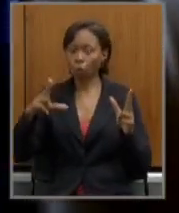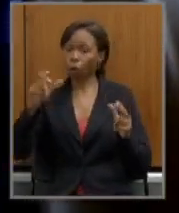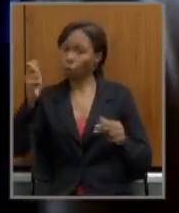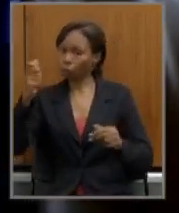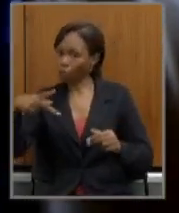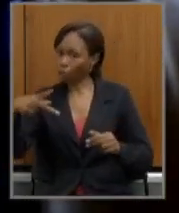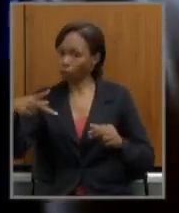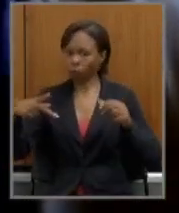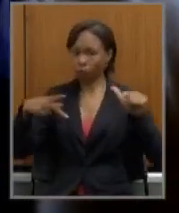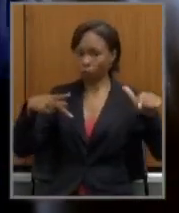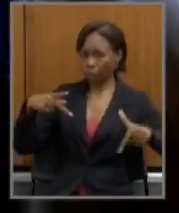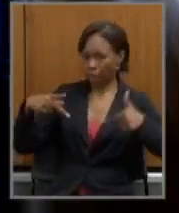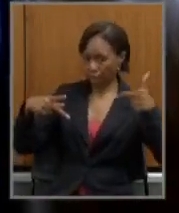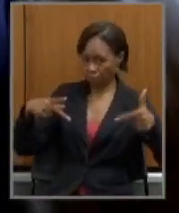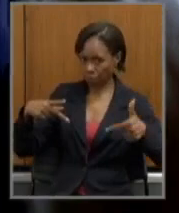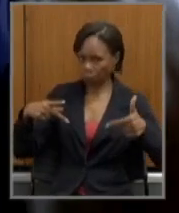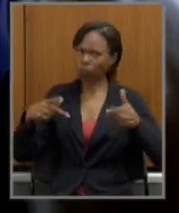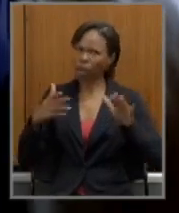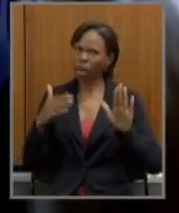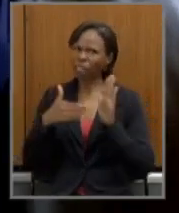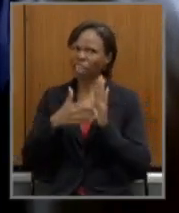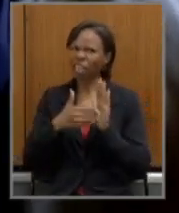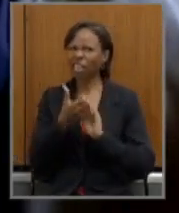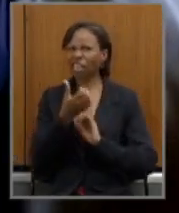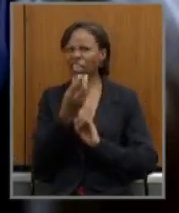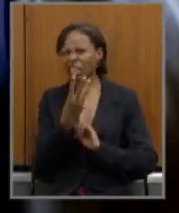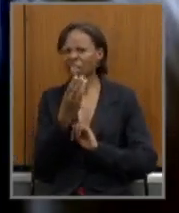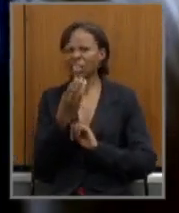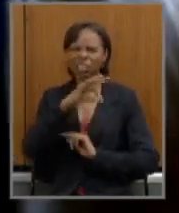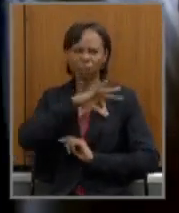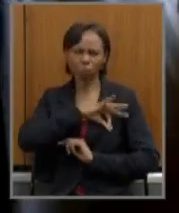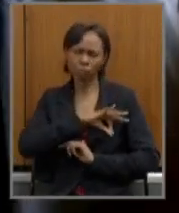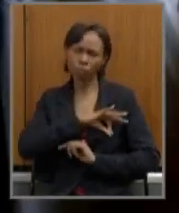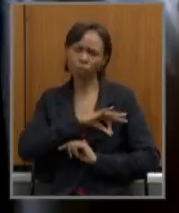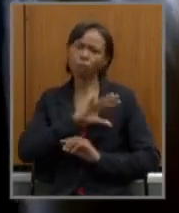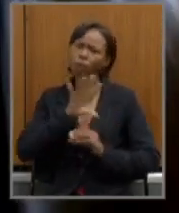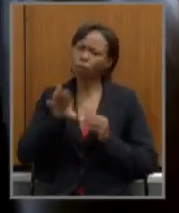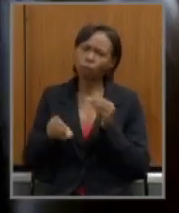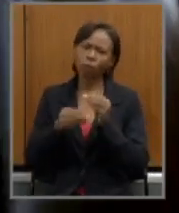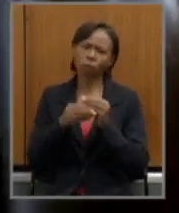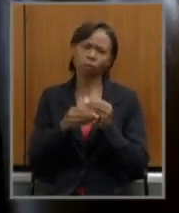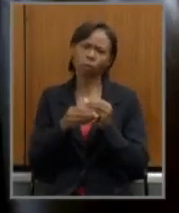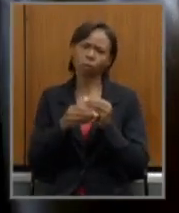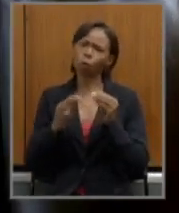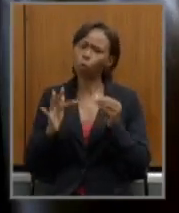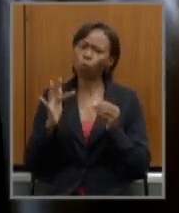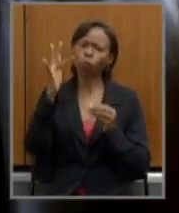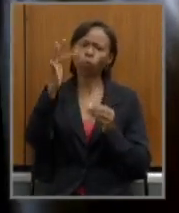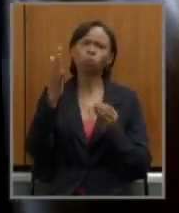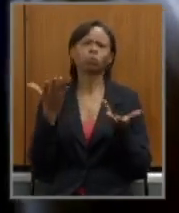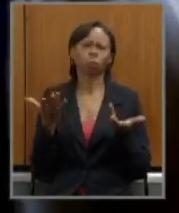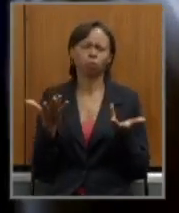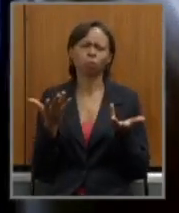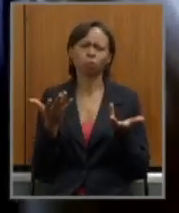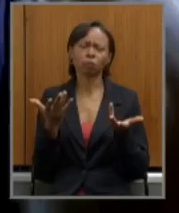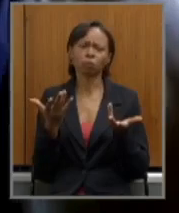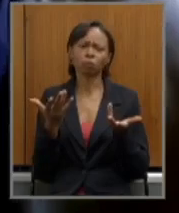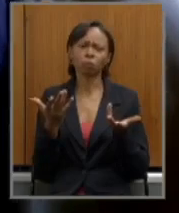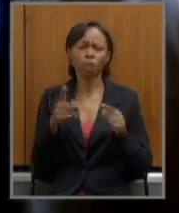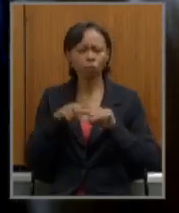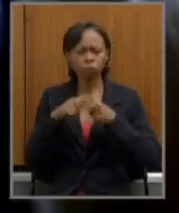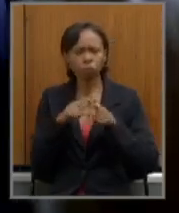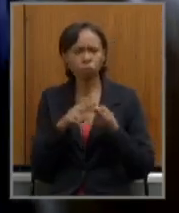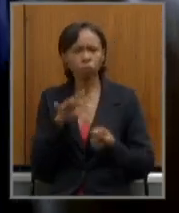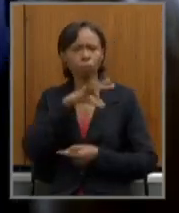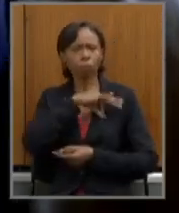faixa até seis salários mínimos isso só deveria ser implantado lá adiante quando houvesse um reajuste